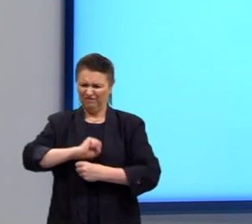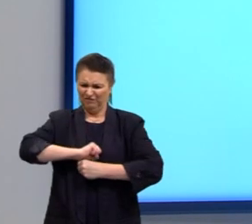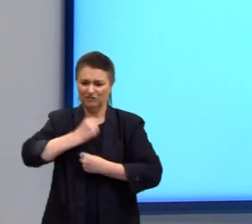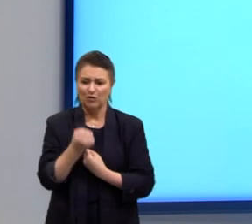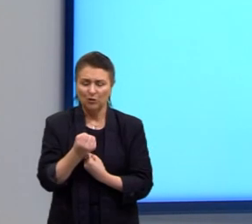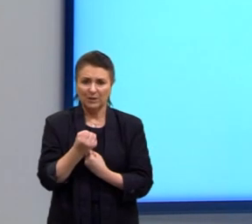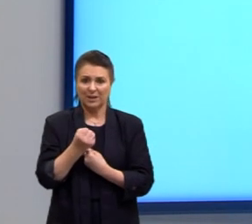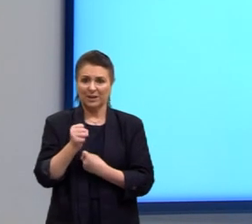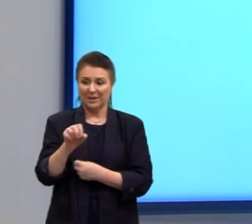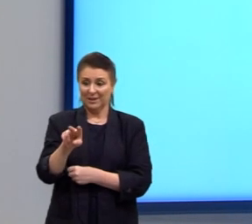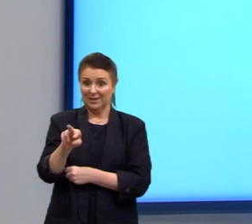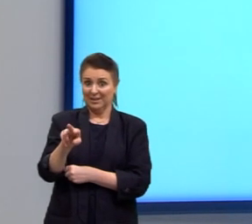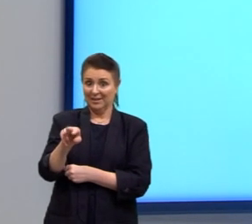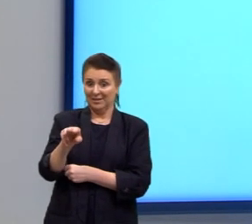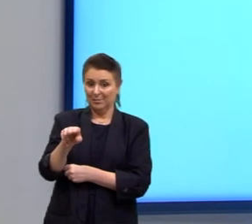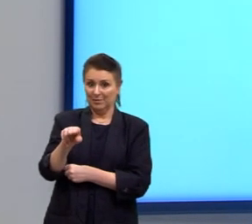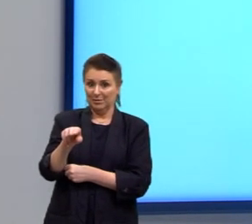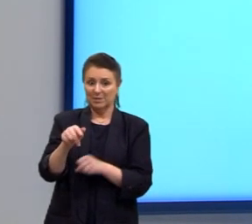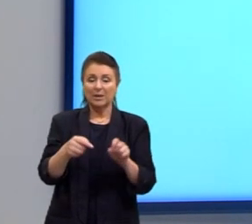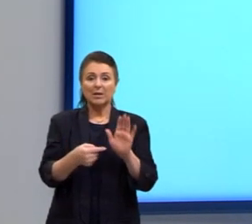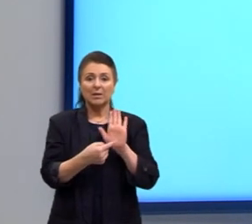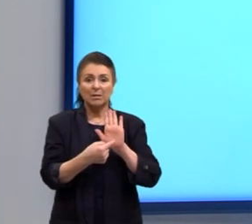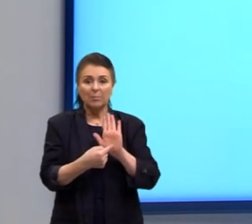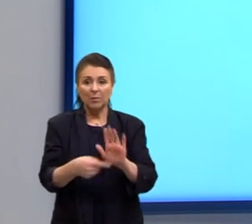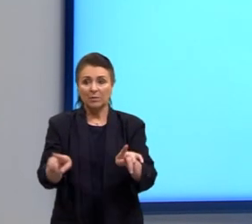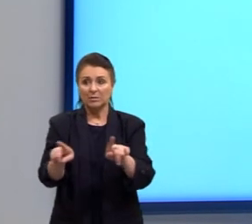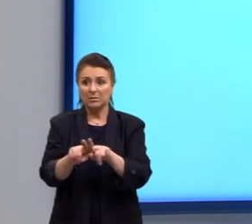fala das irmãs, e traz também,